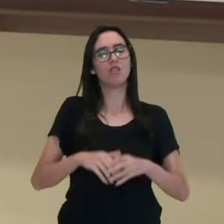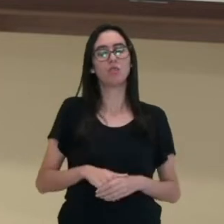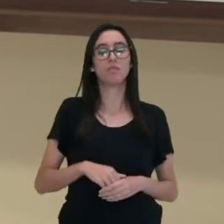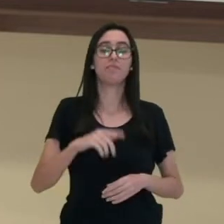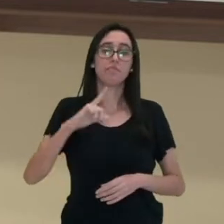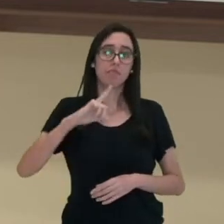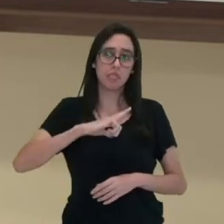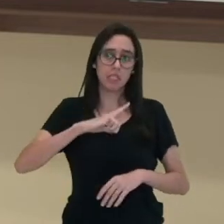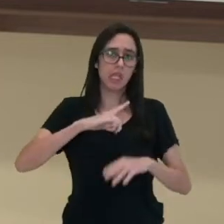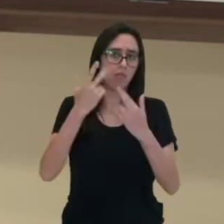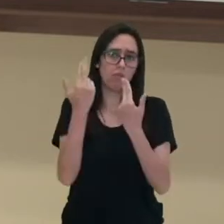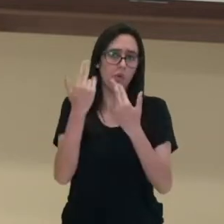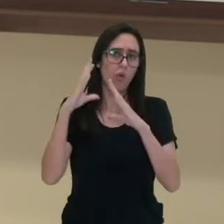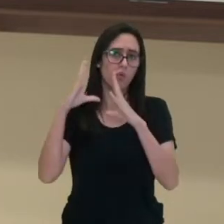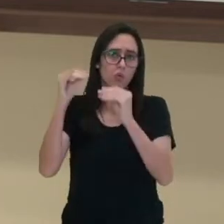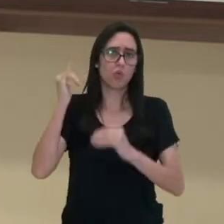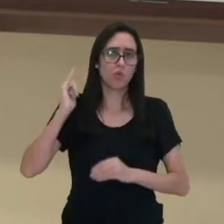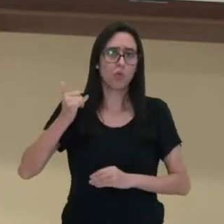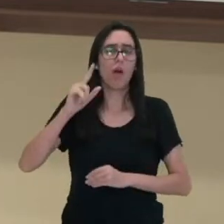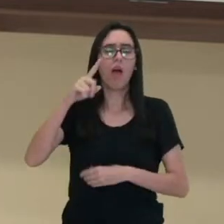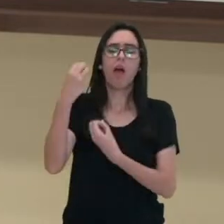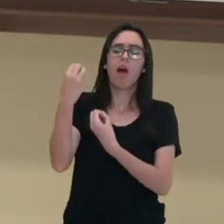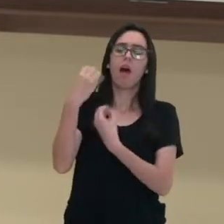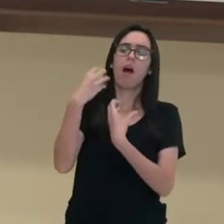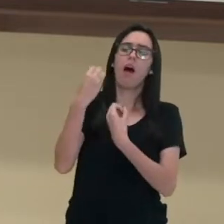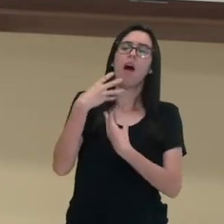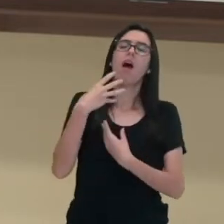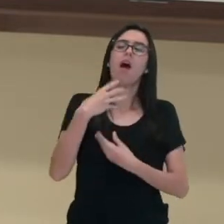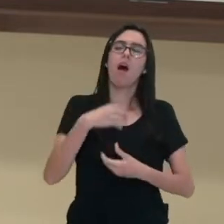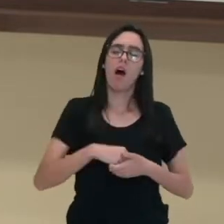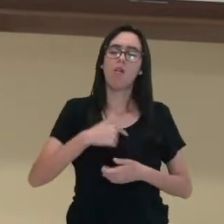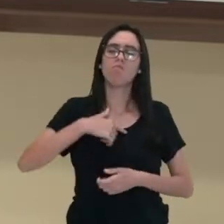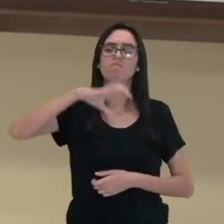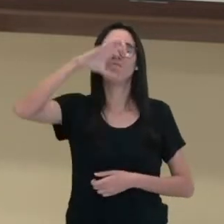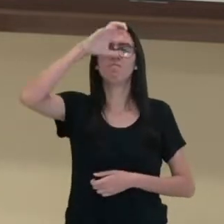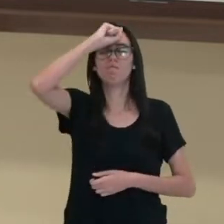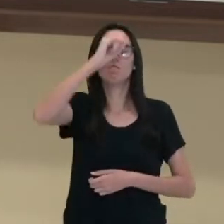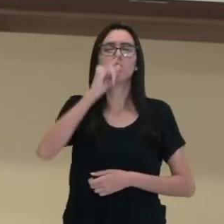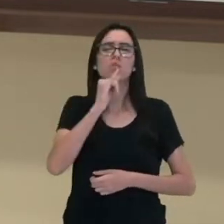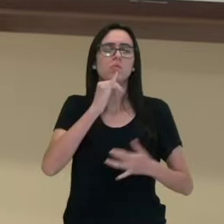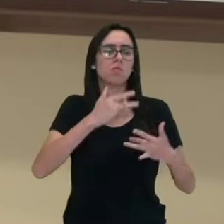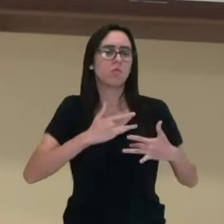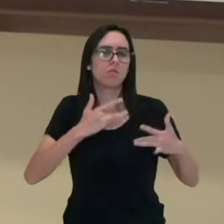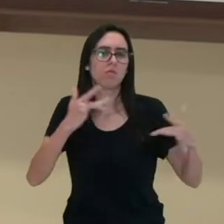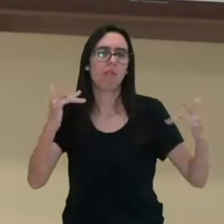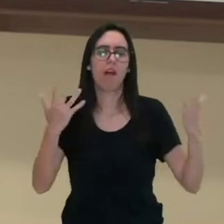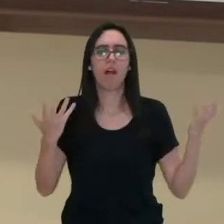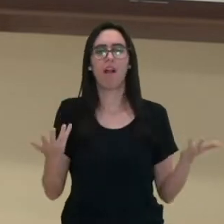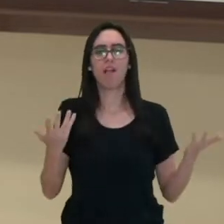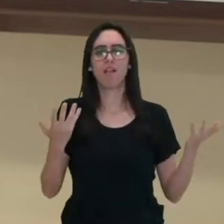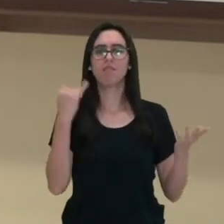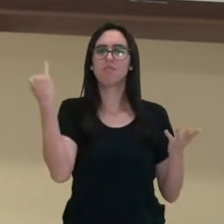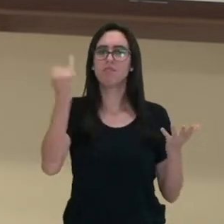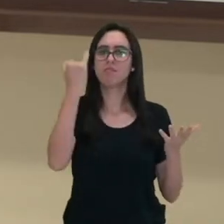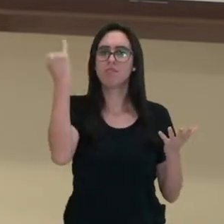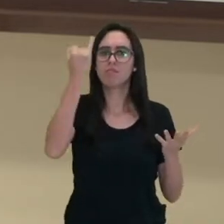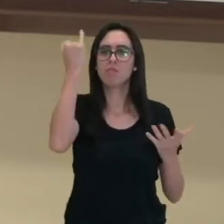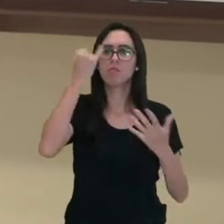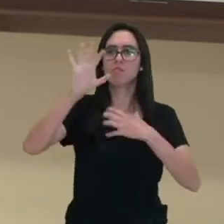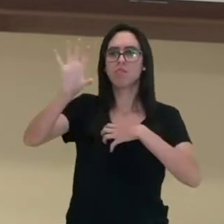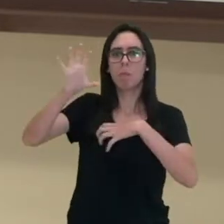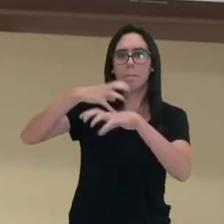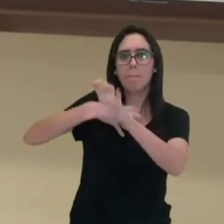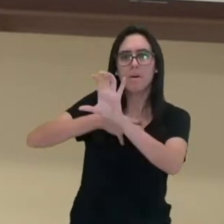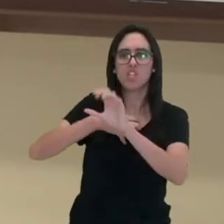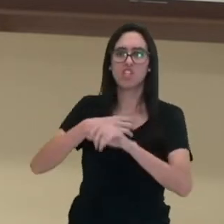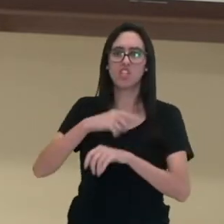contos eles vão ensinar para a gente valores, valores de solidariedade, de como é importante a gente ter gestos de empatia, de